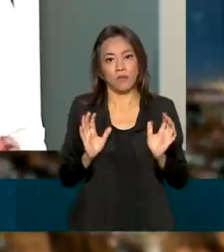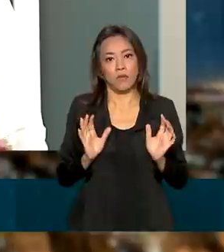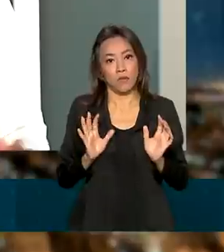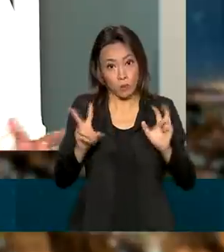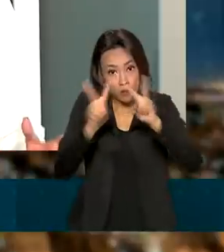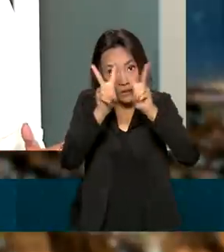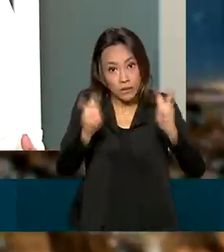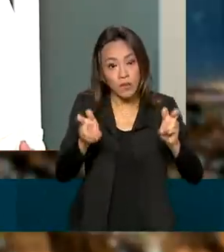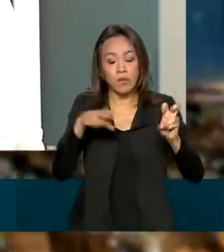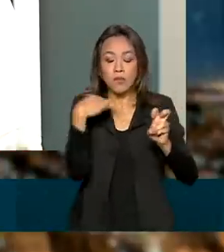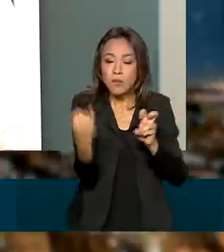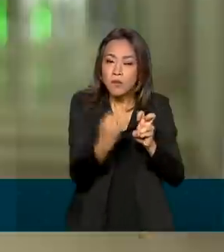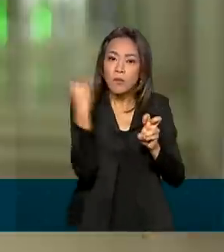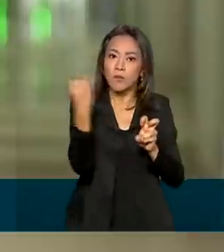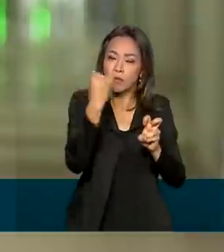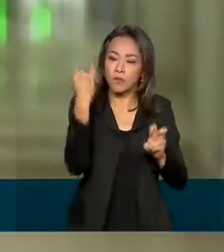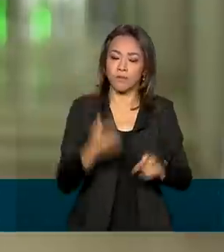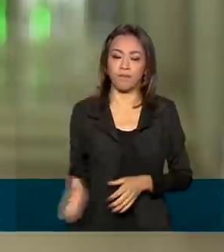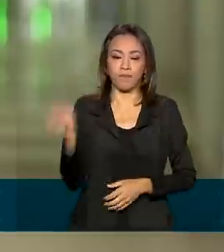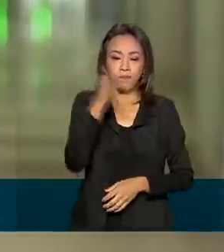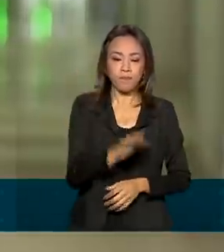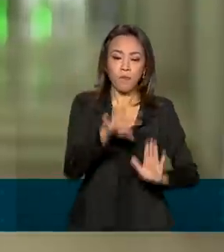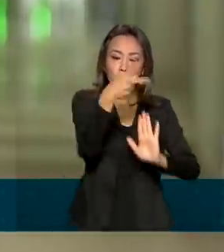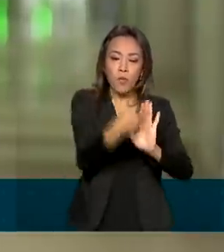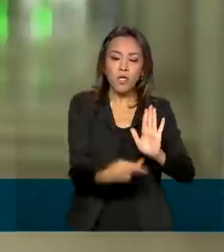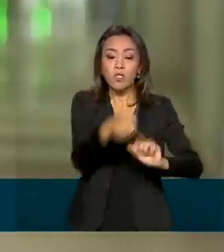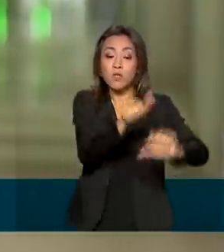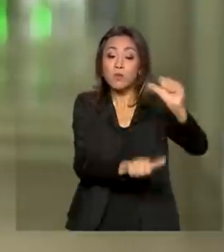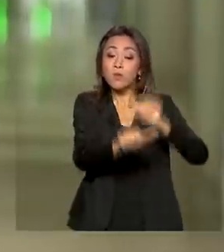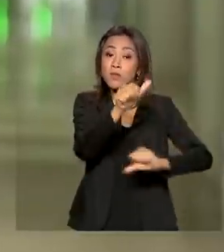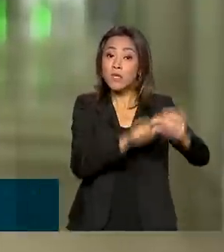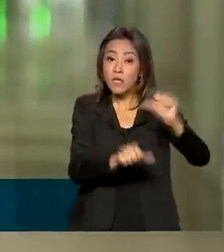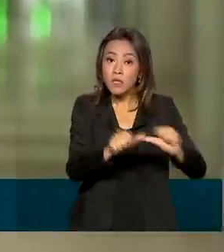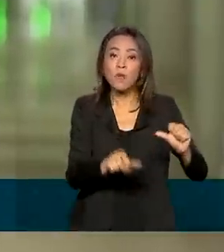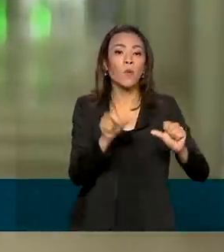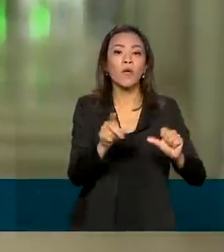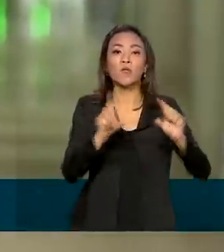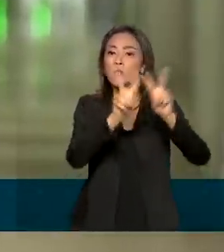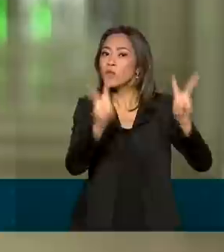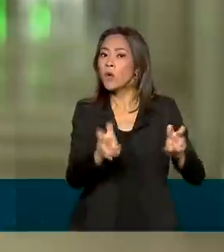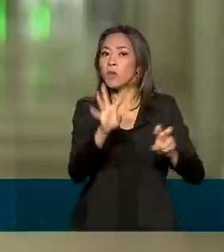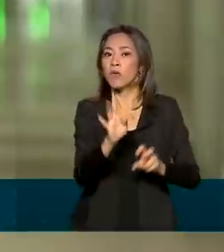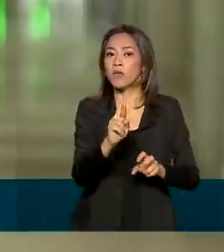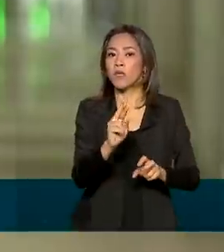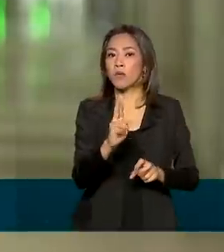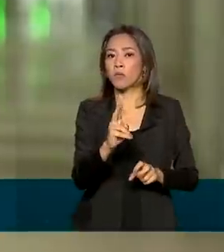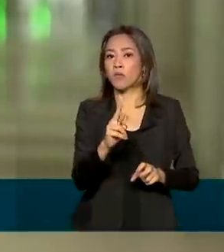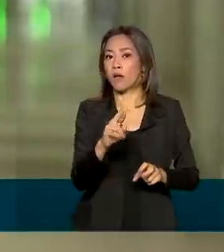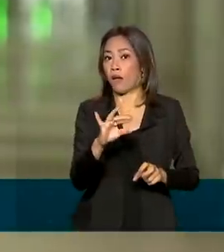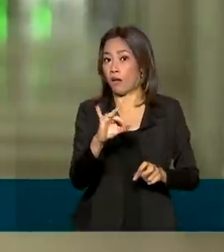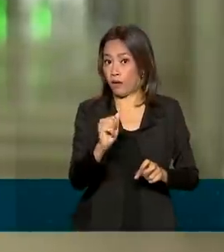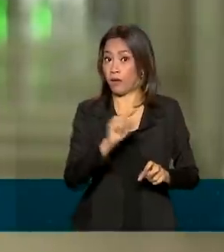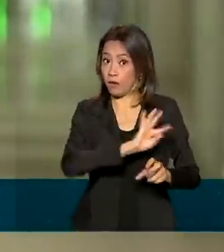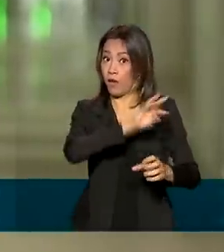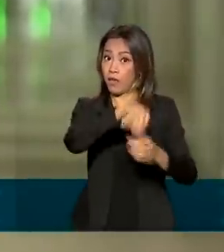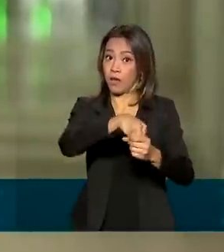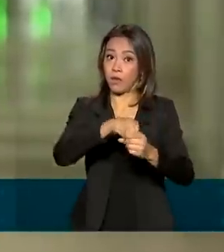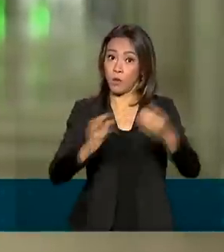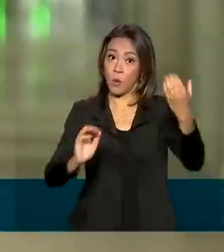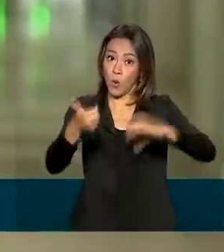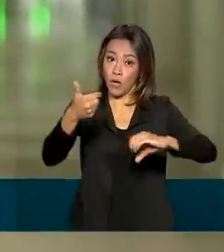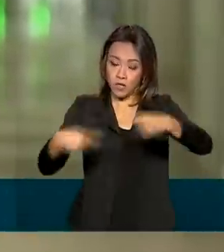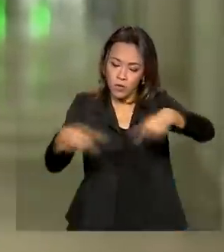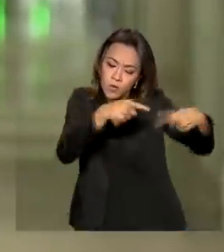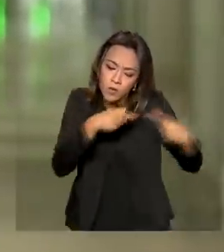as pautas que são fundamentais. O projeto de reforma tributária que está em discussão no Congresso prevê, por exemplo, a